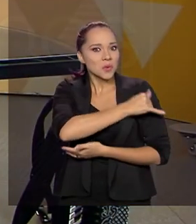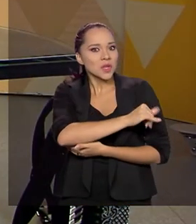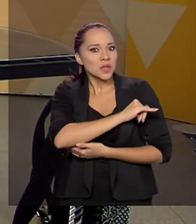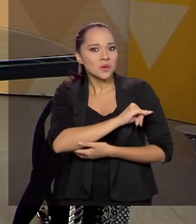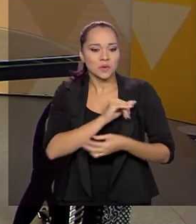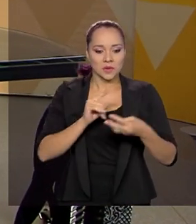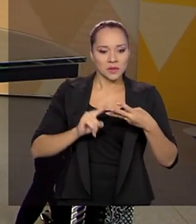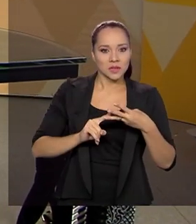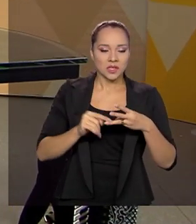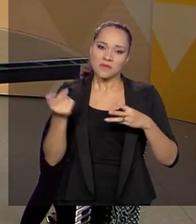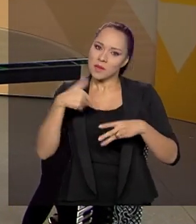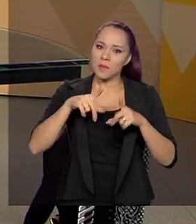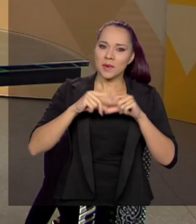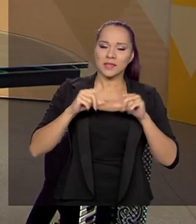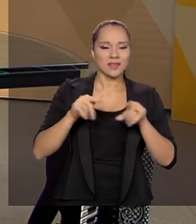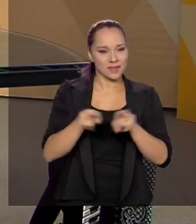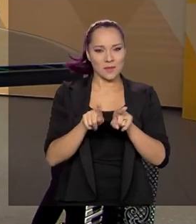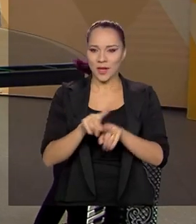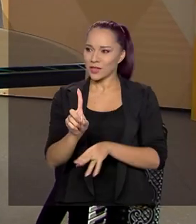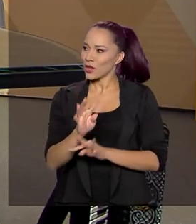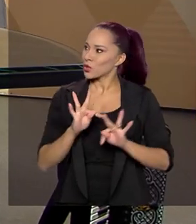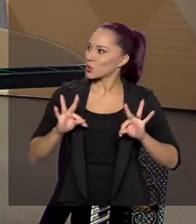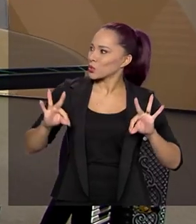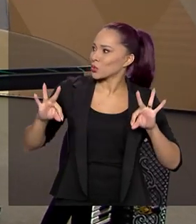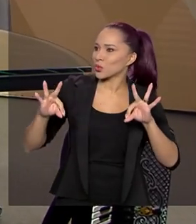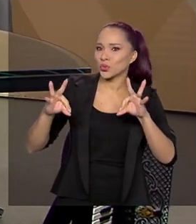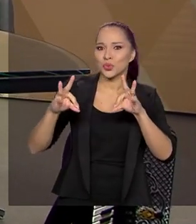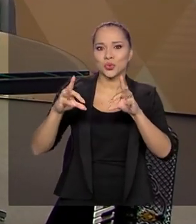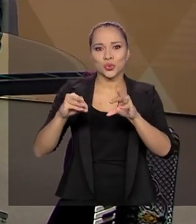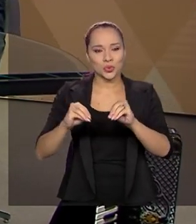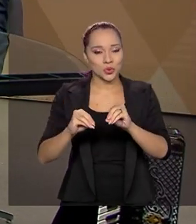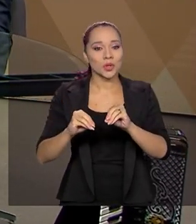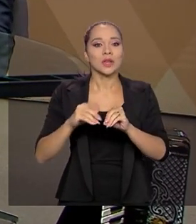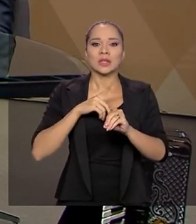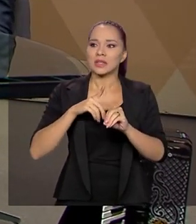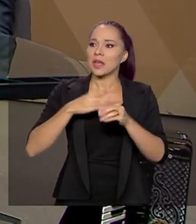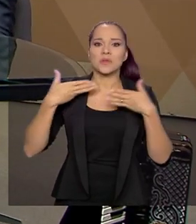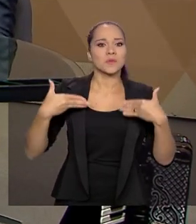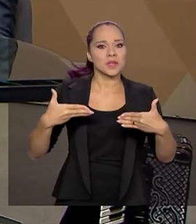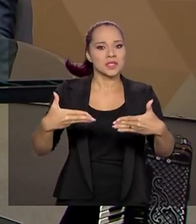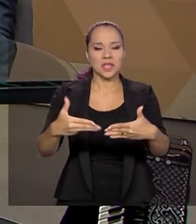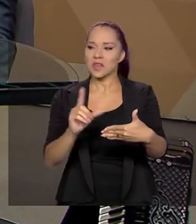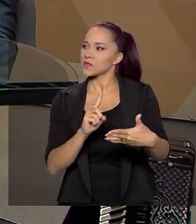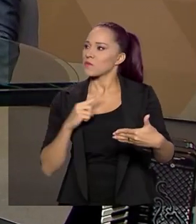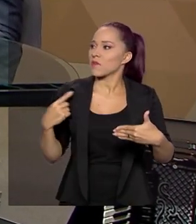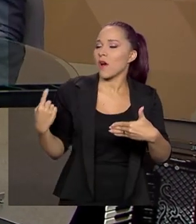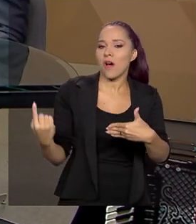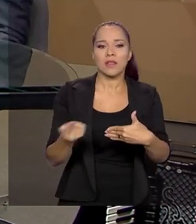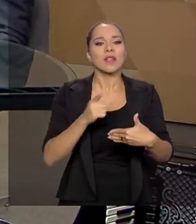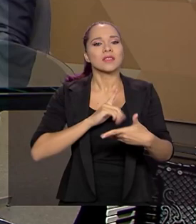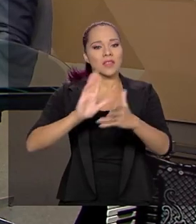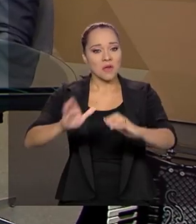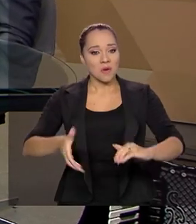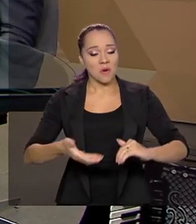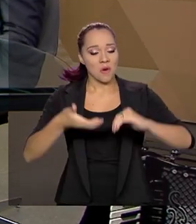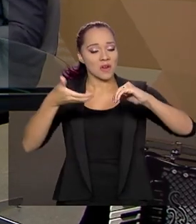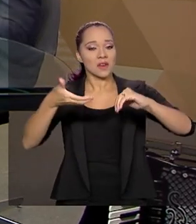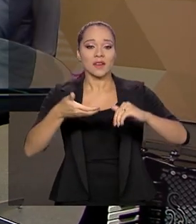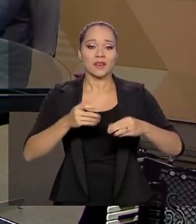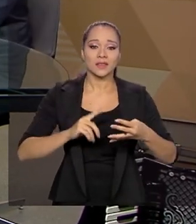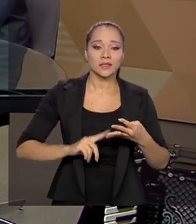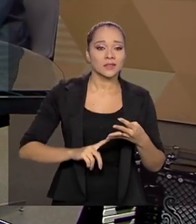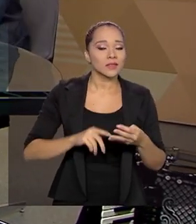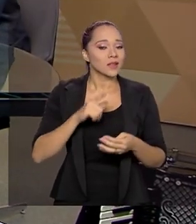Brasília também, que além de tudo isso que nós temos aqui em Chapada do Veadeiro, nós temos todos os ministérios no entorno, nós temos o Congresso no entorno, então nós temos